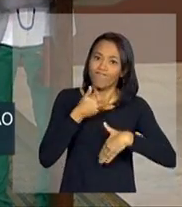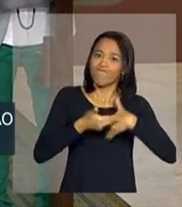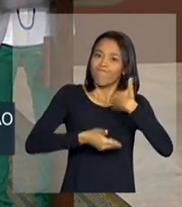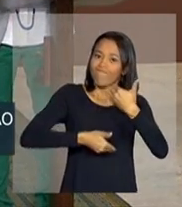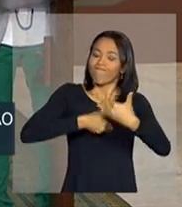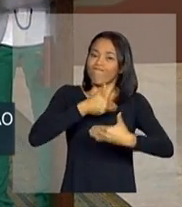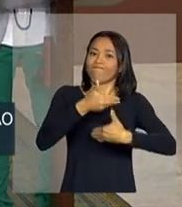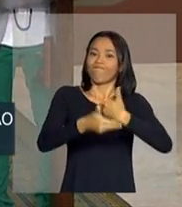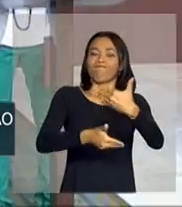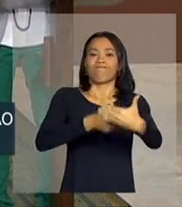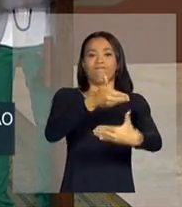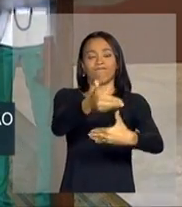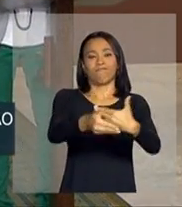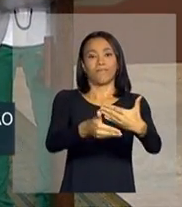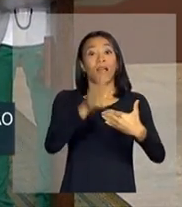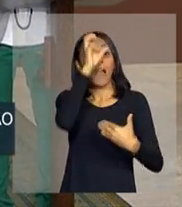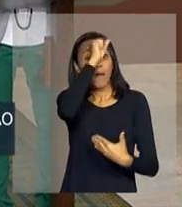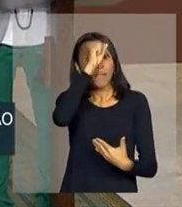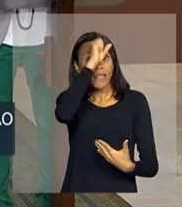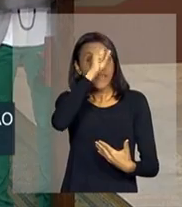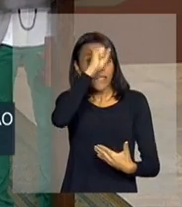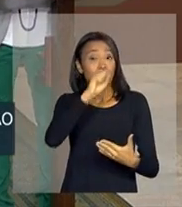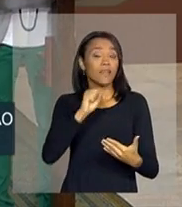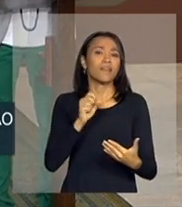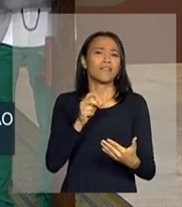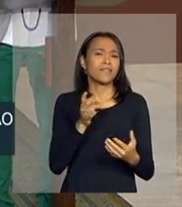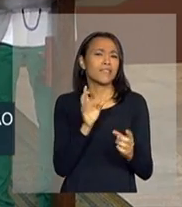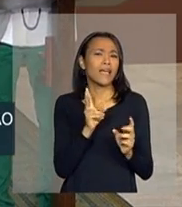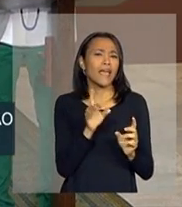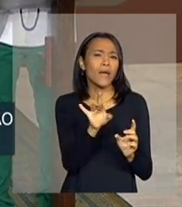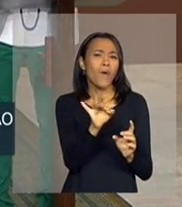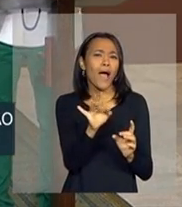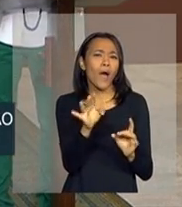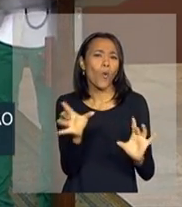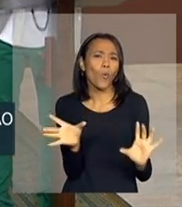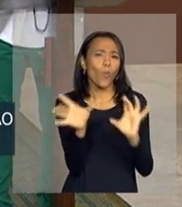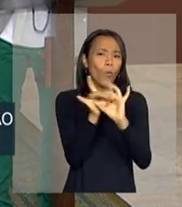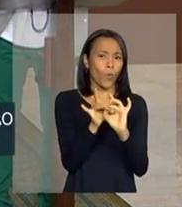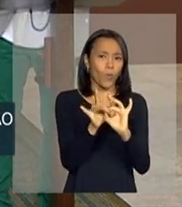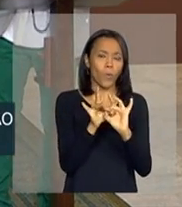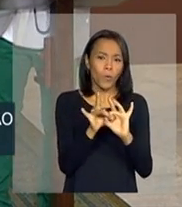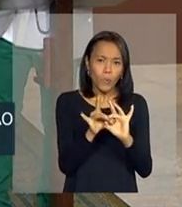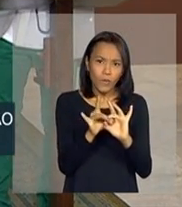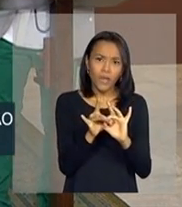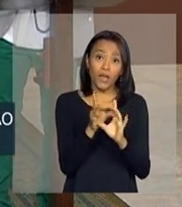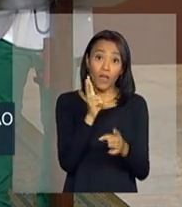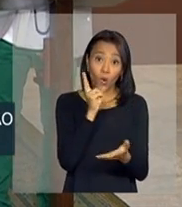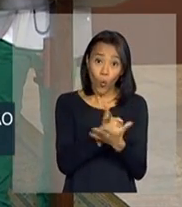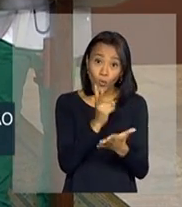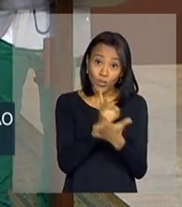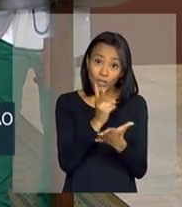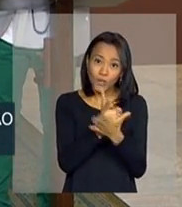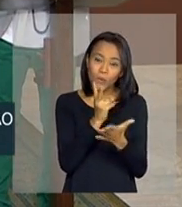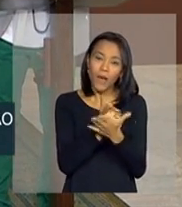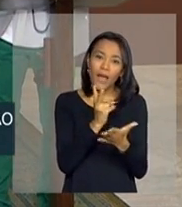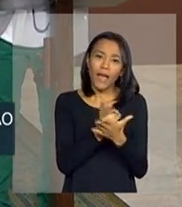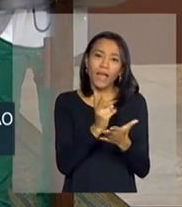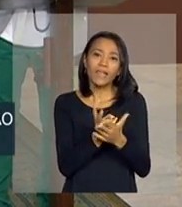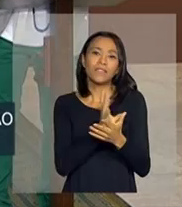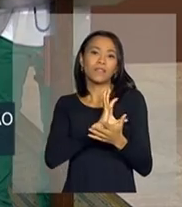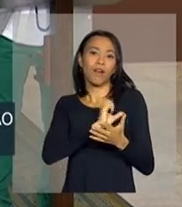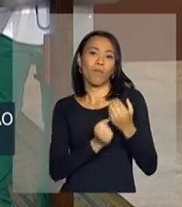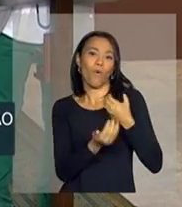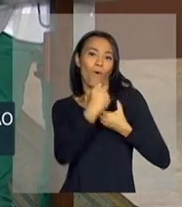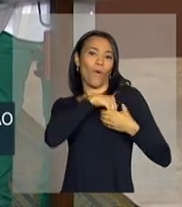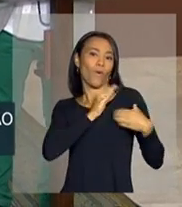Aprender a crescer está muito ligado a preservar essa criança de dentro. E